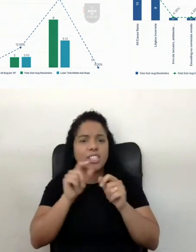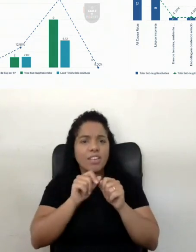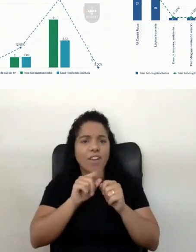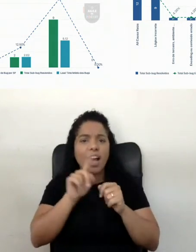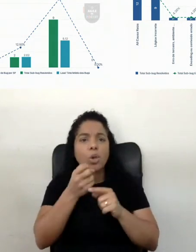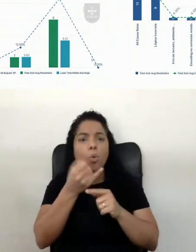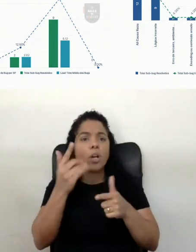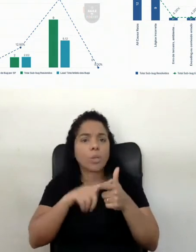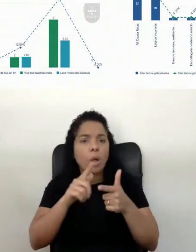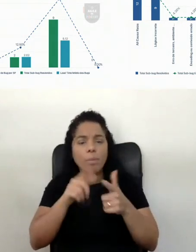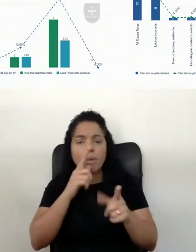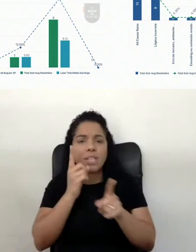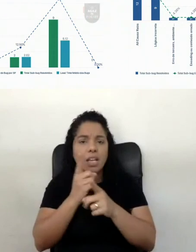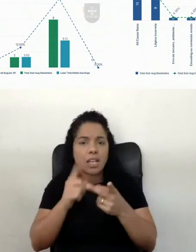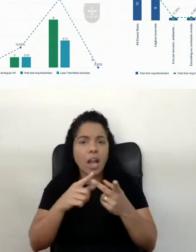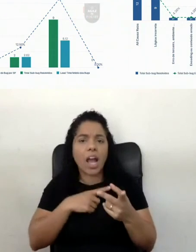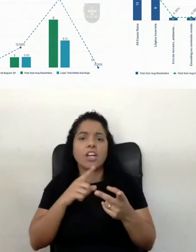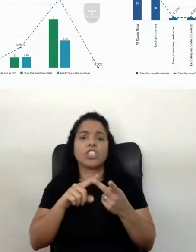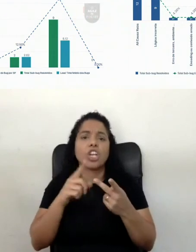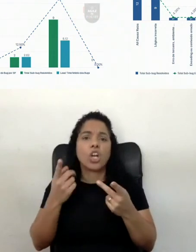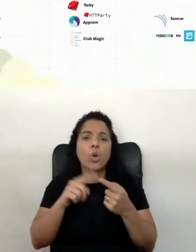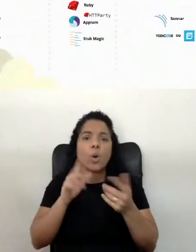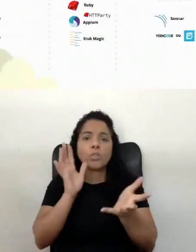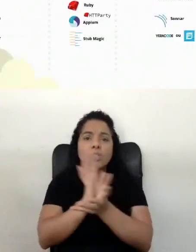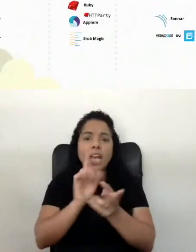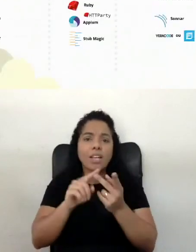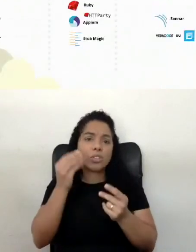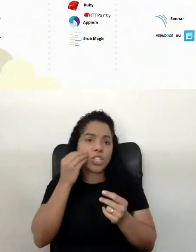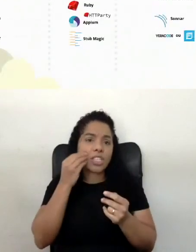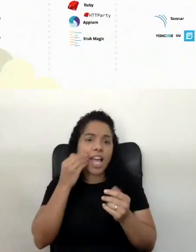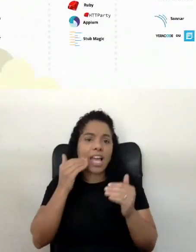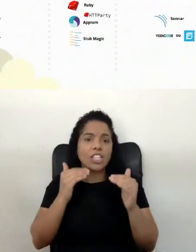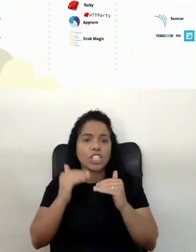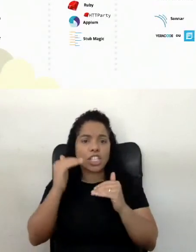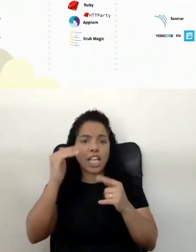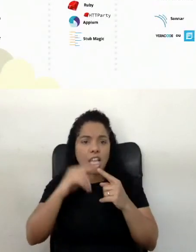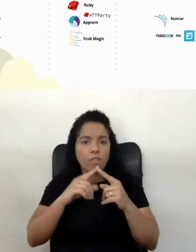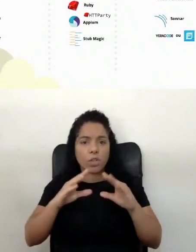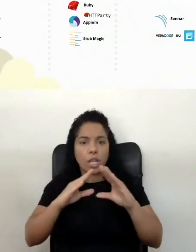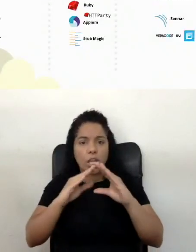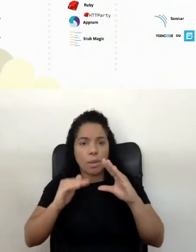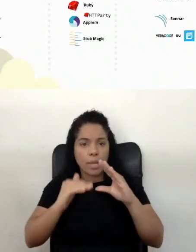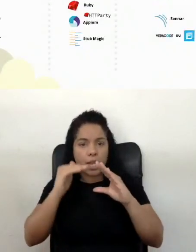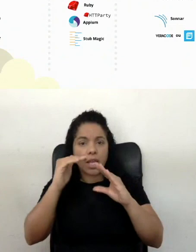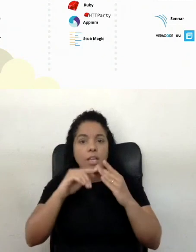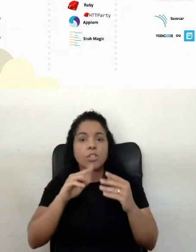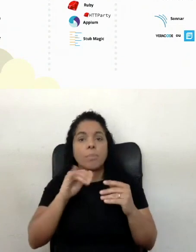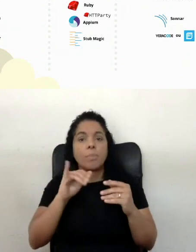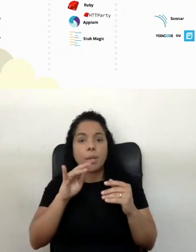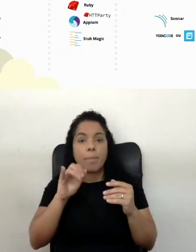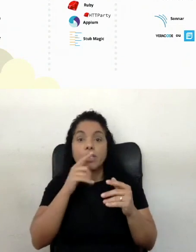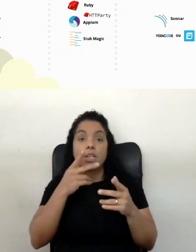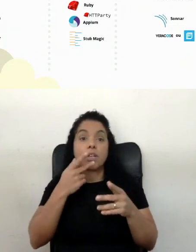quebrado por pirâmide de teste, quantos casos de teste eu tenho por nível de pirâmide, aqui uma big picture falando um pouco das